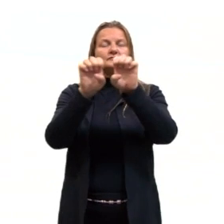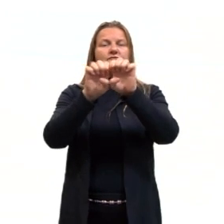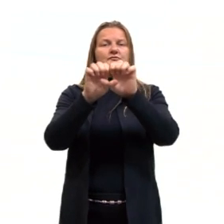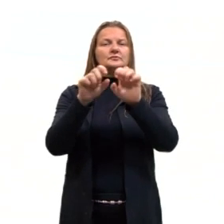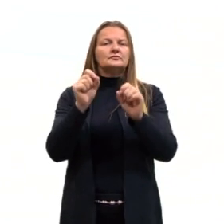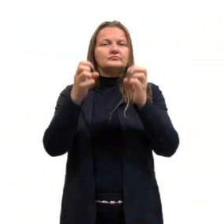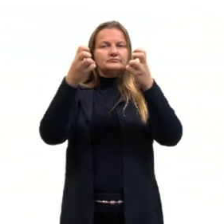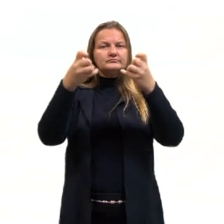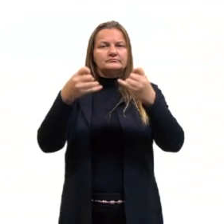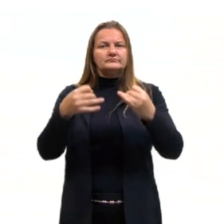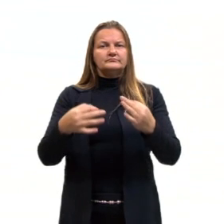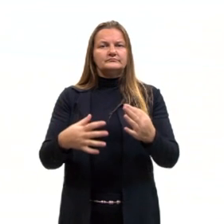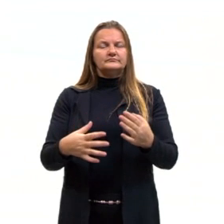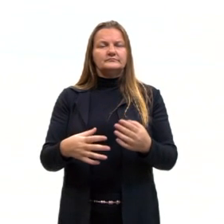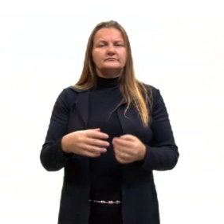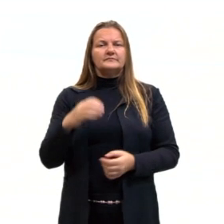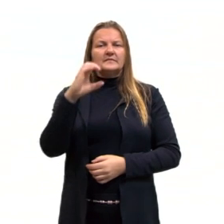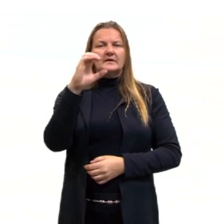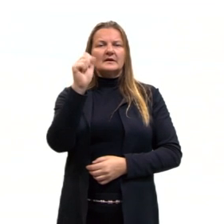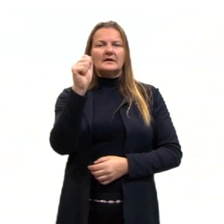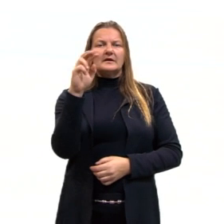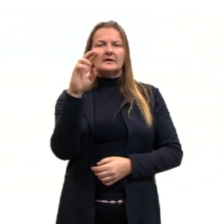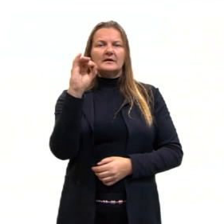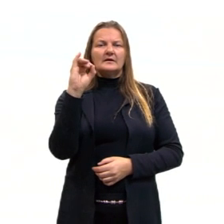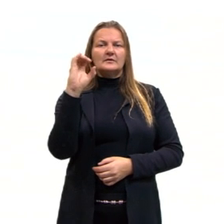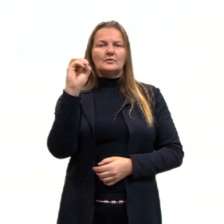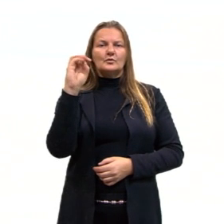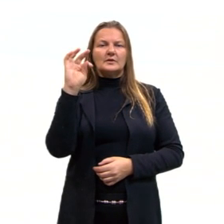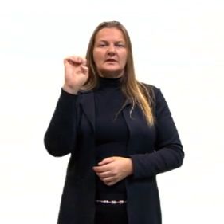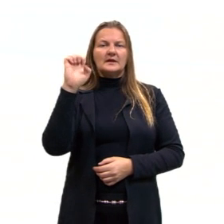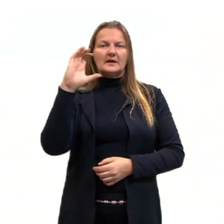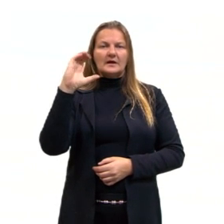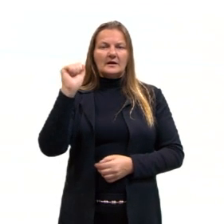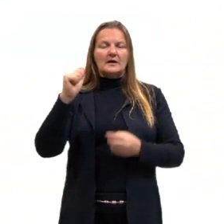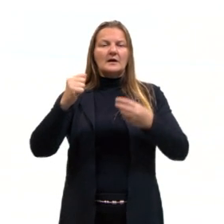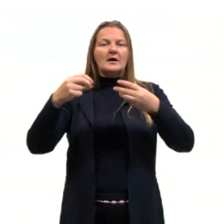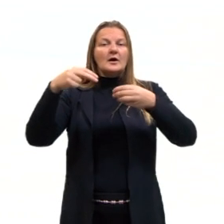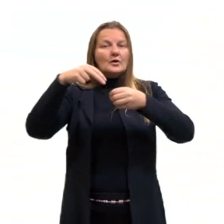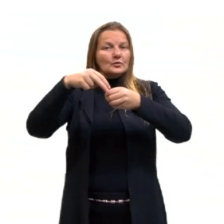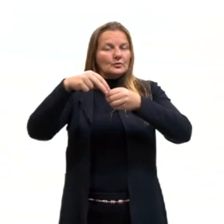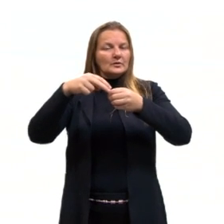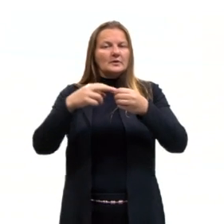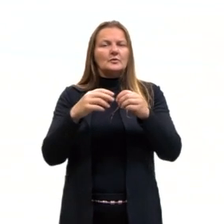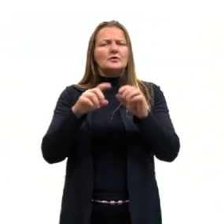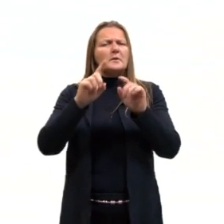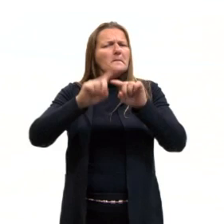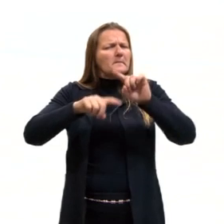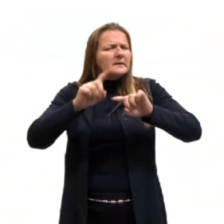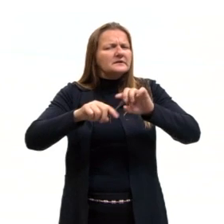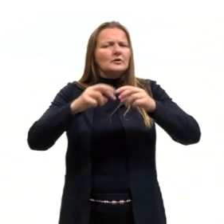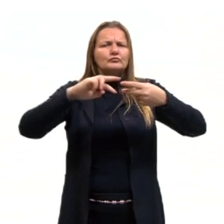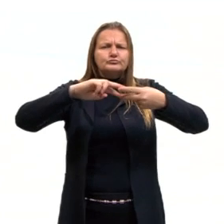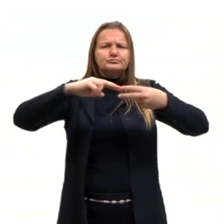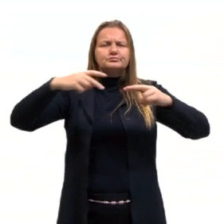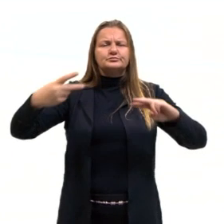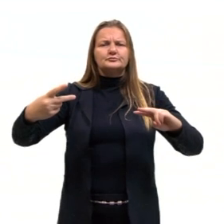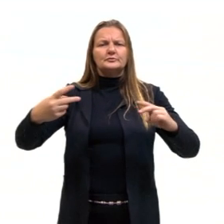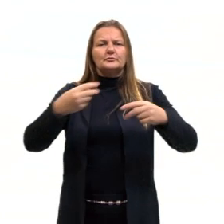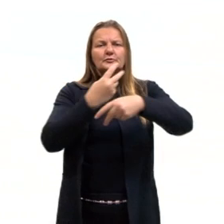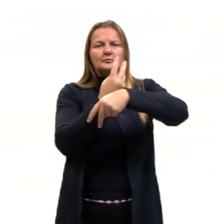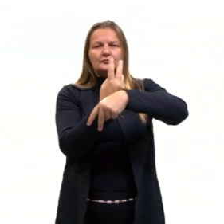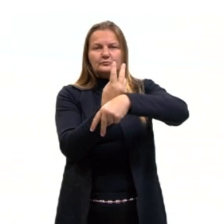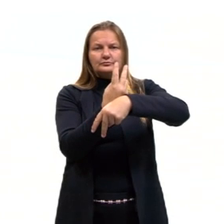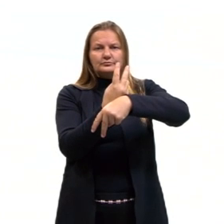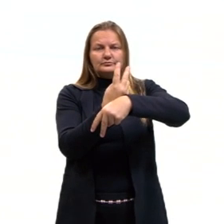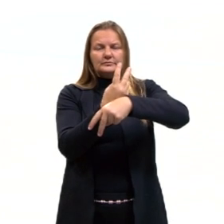ver agora. É a carioteca, nucleolo, material genético e os cromossomos.